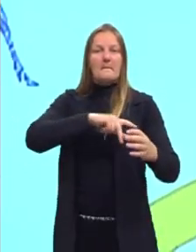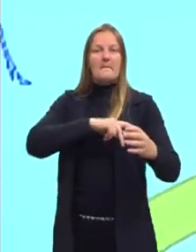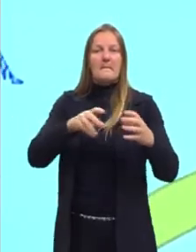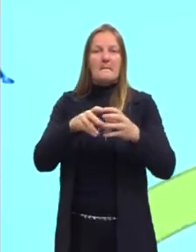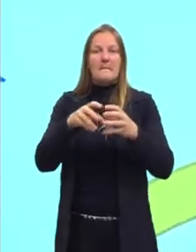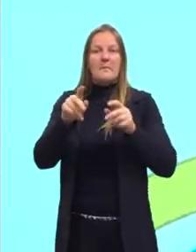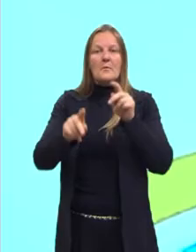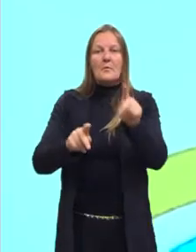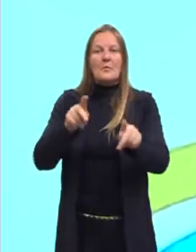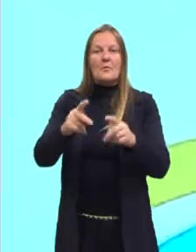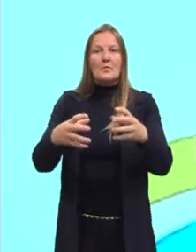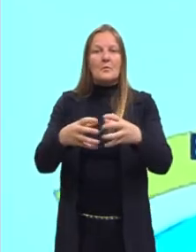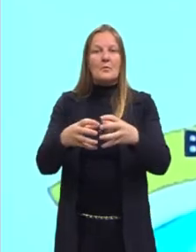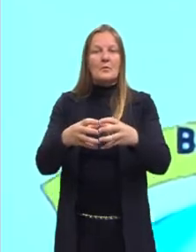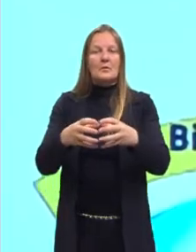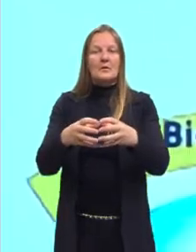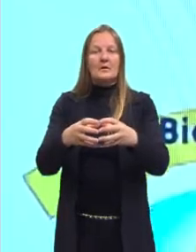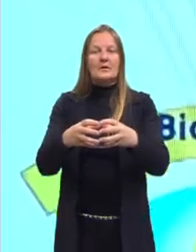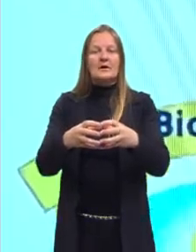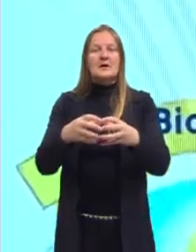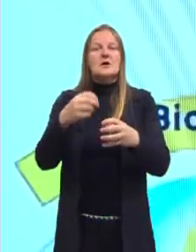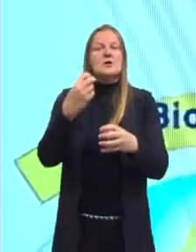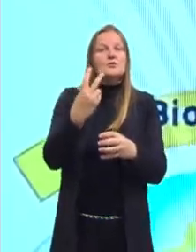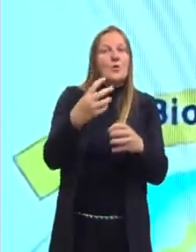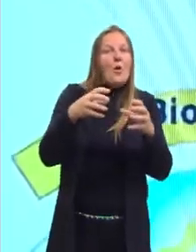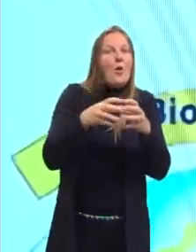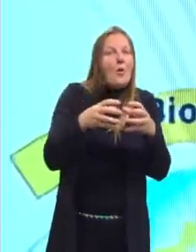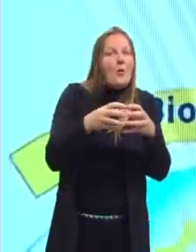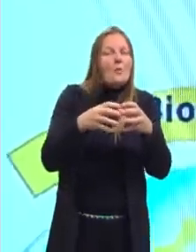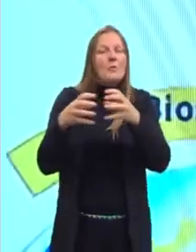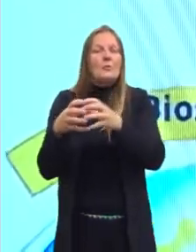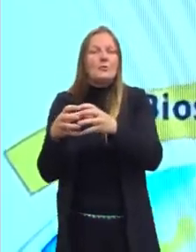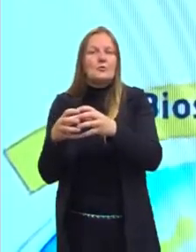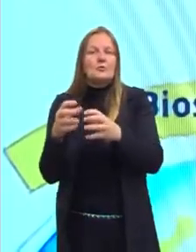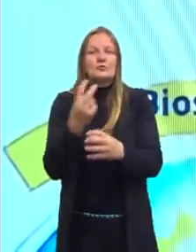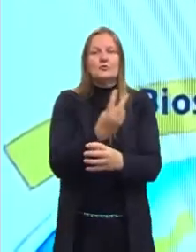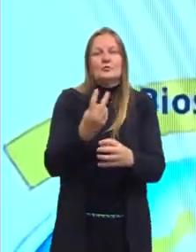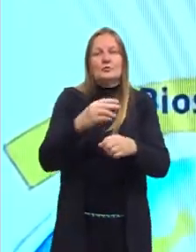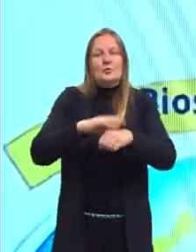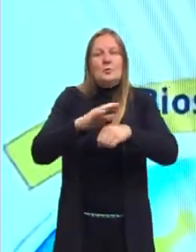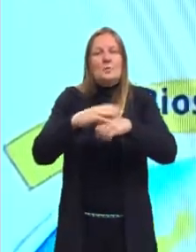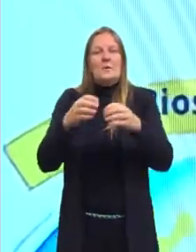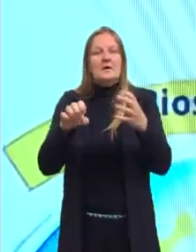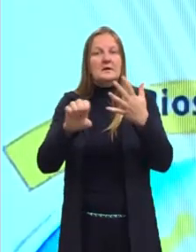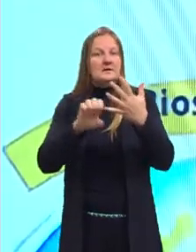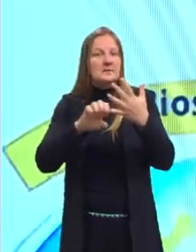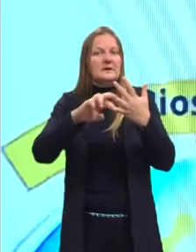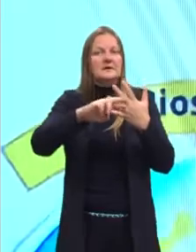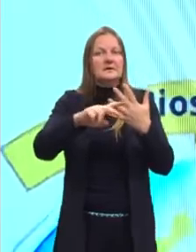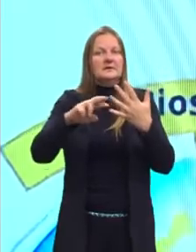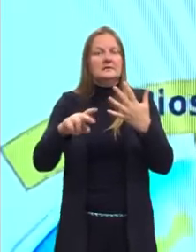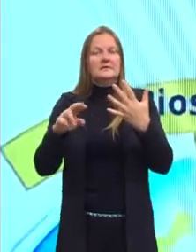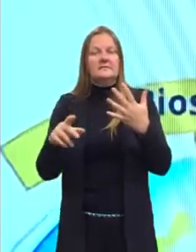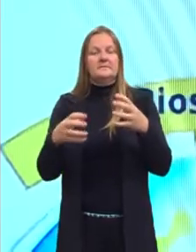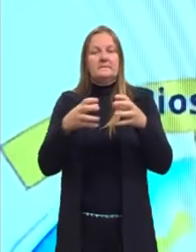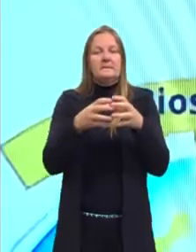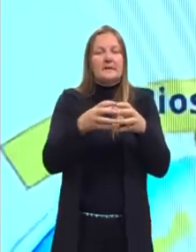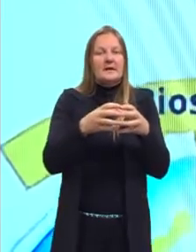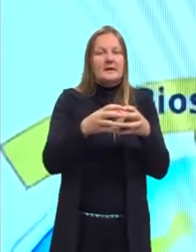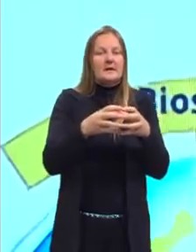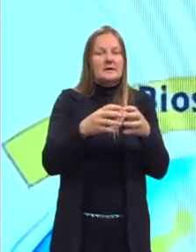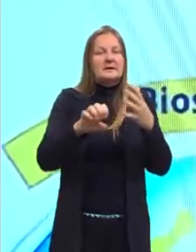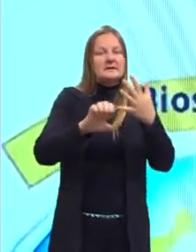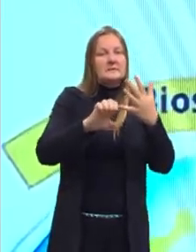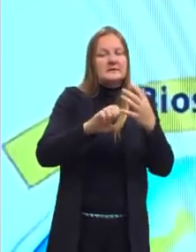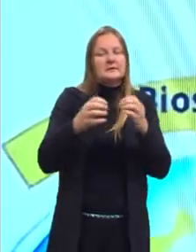Então, duas ou mais populações, né? De espécies diferentes. Pega uma população de uma